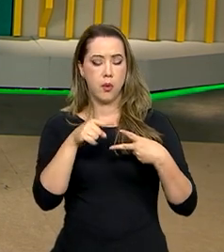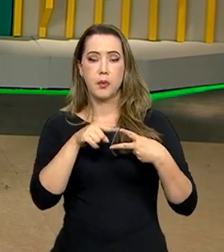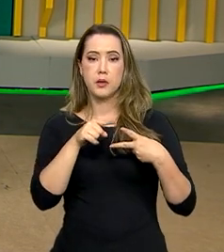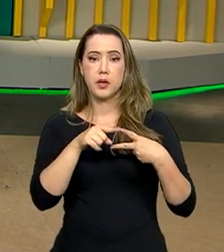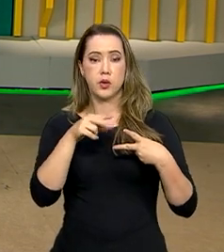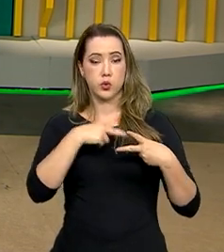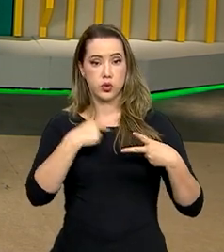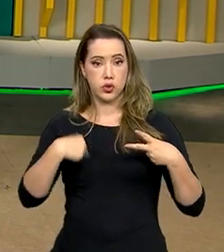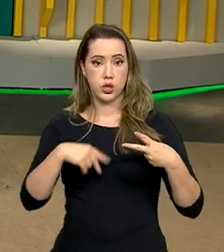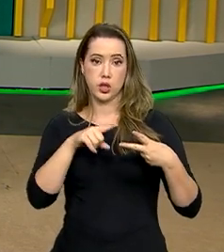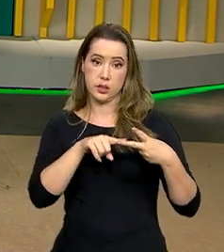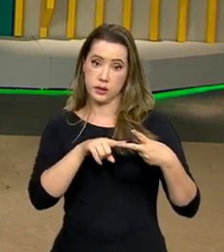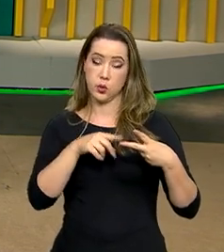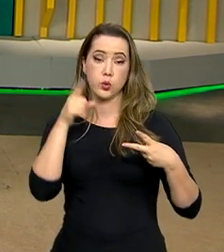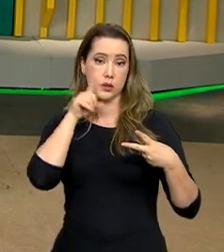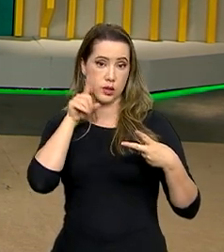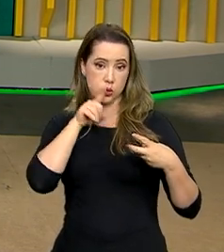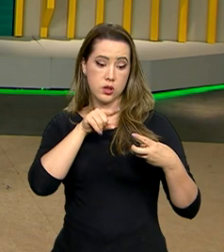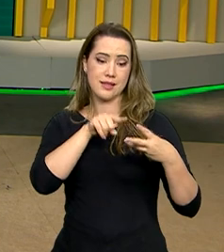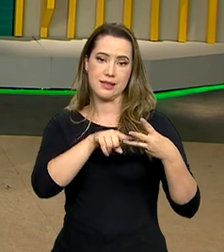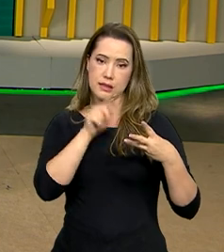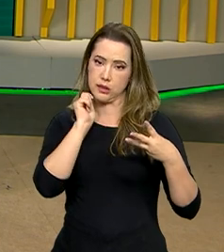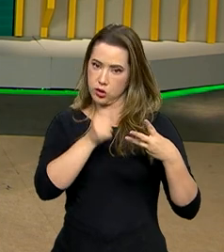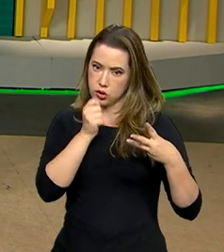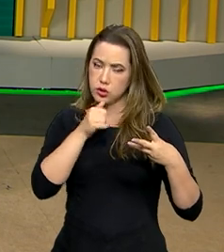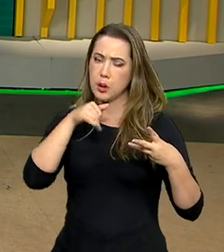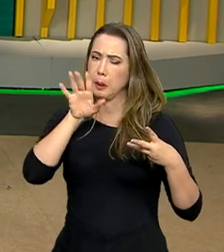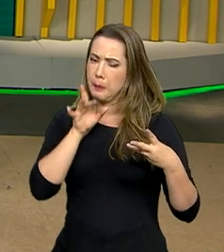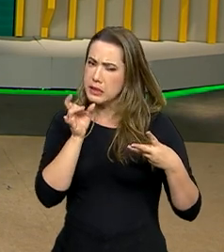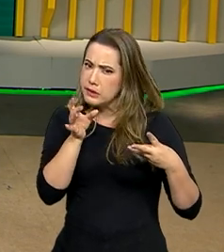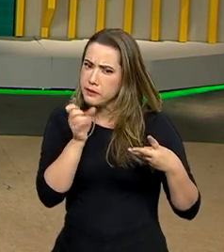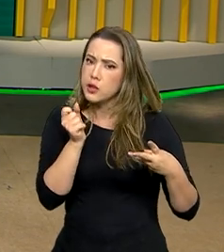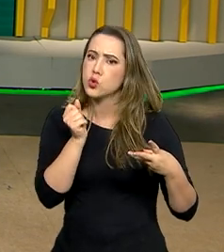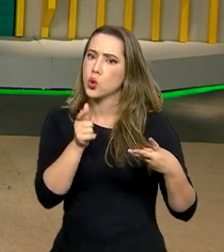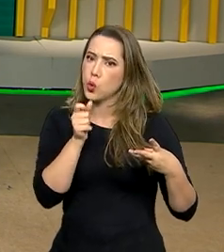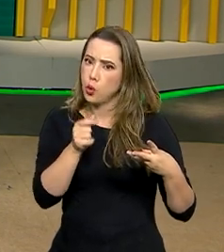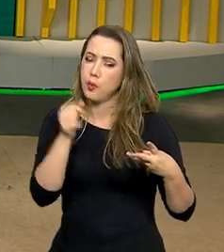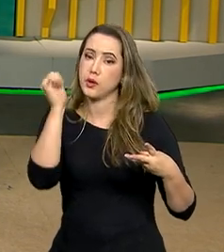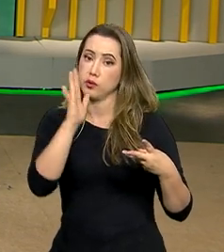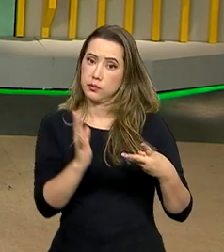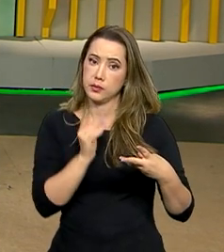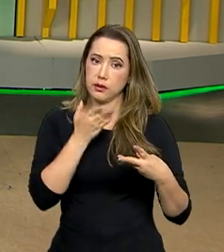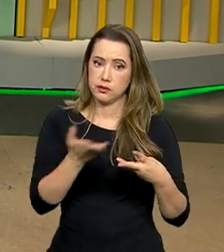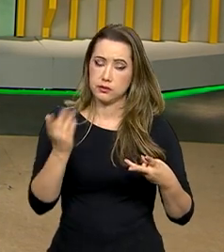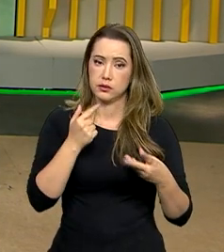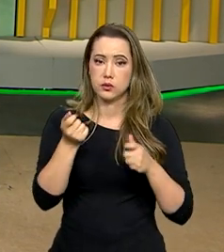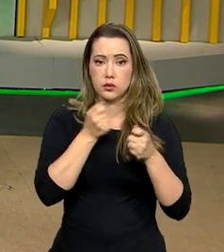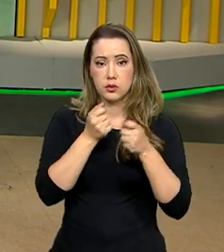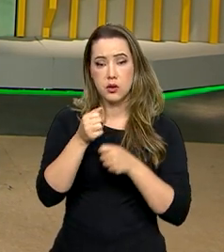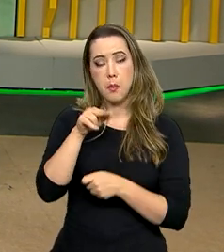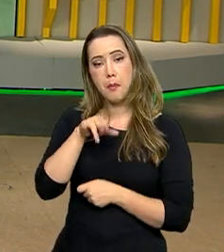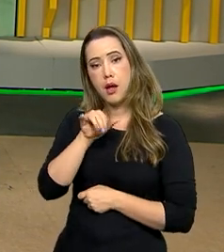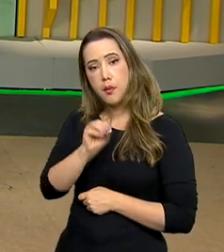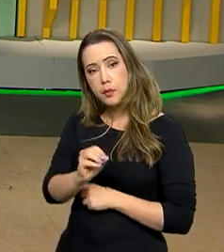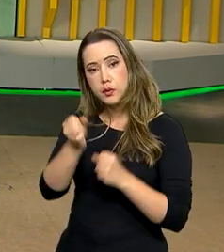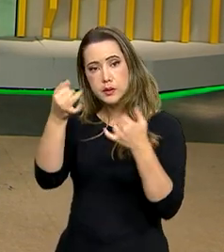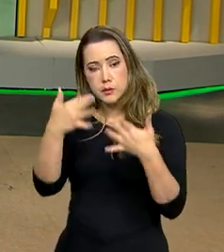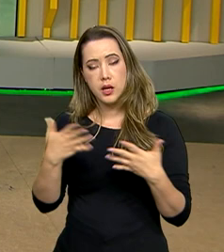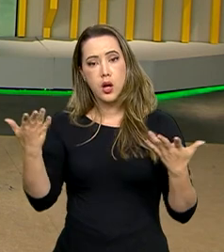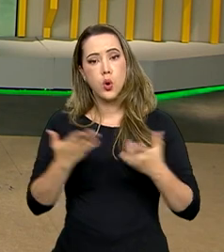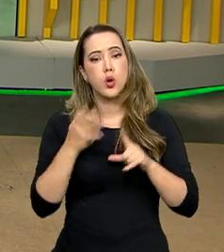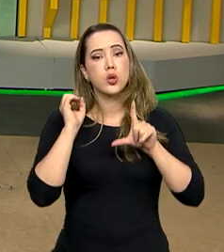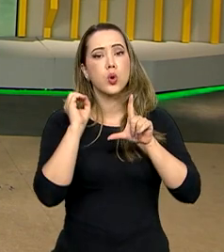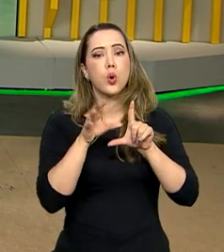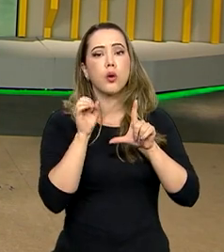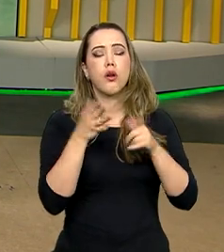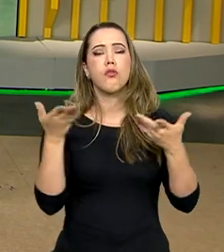China e dos Estados Unidos. E quem tem mais detalhes sobre esse mecanismo é o repórter Pablo Mundin, que fala ao vivo lá